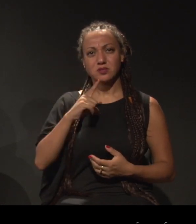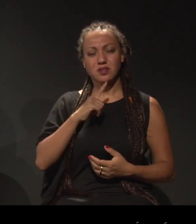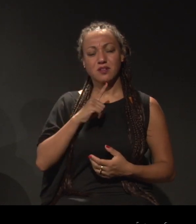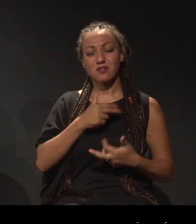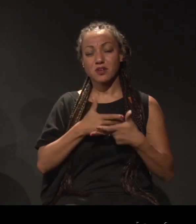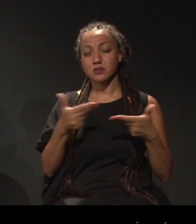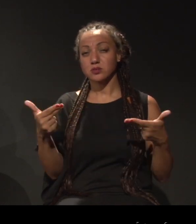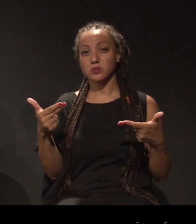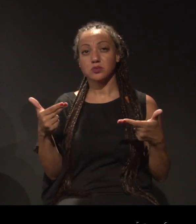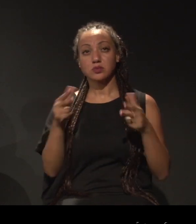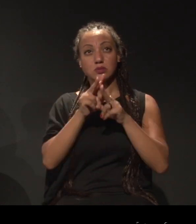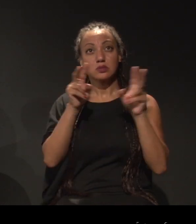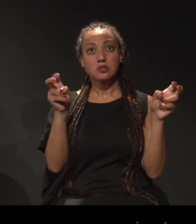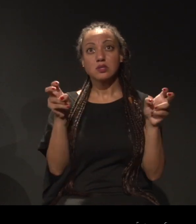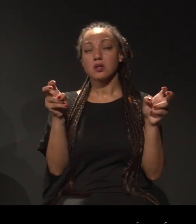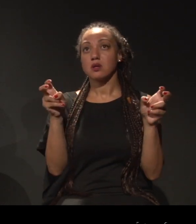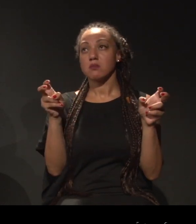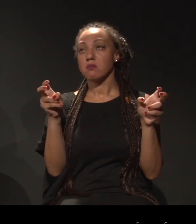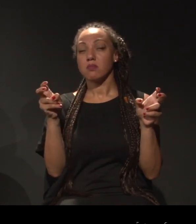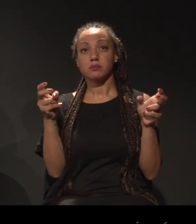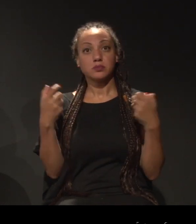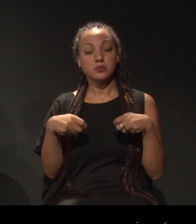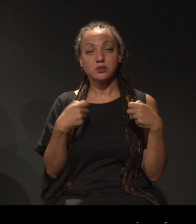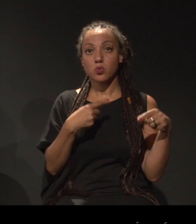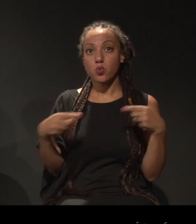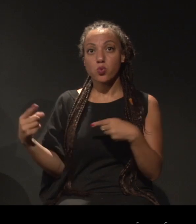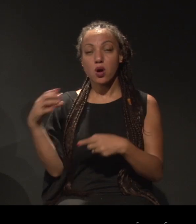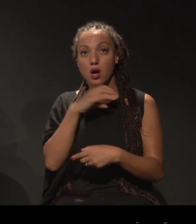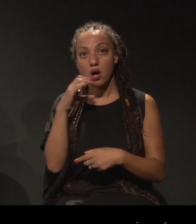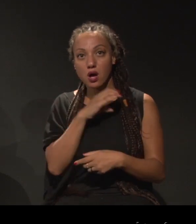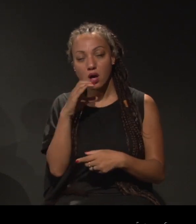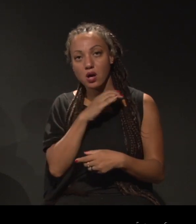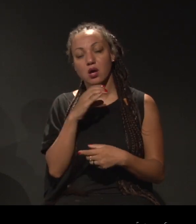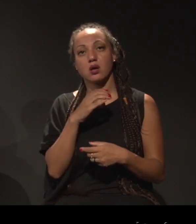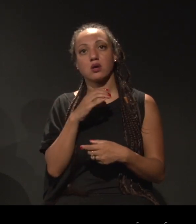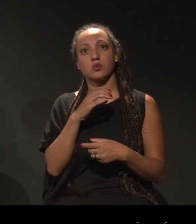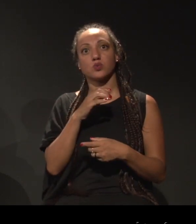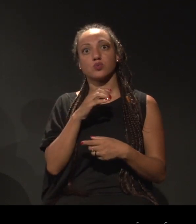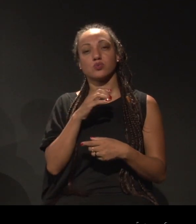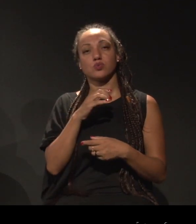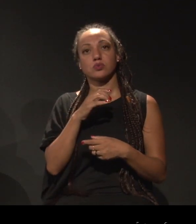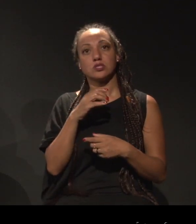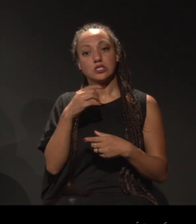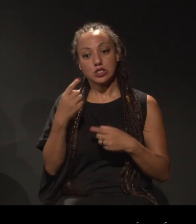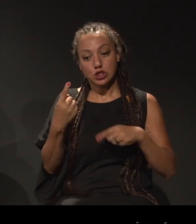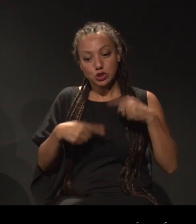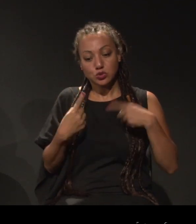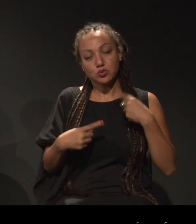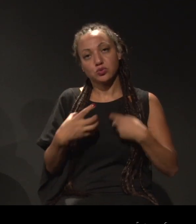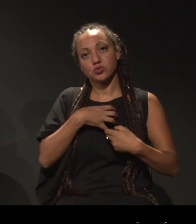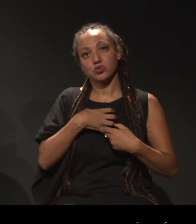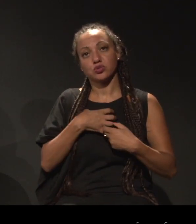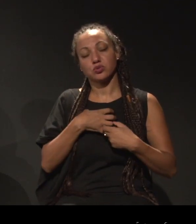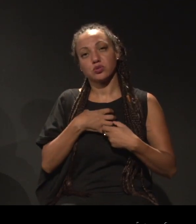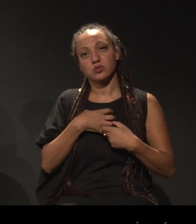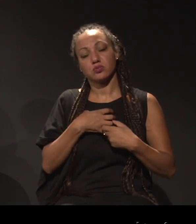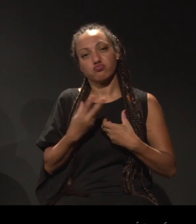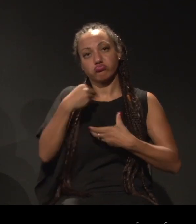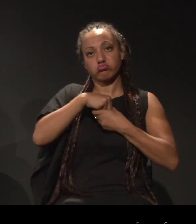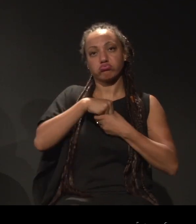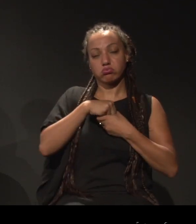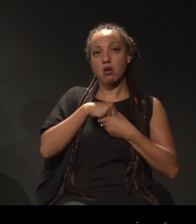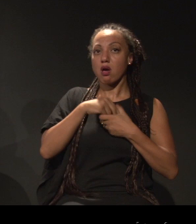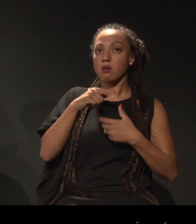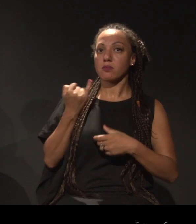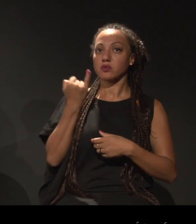urgências e é sempre um lugar de discutir essas urgências internamente. Internamente, isso também